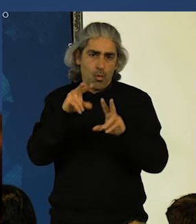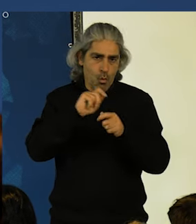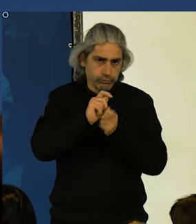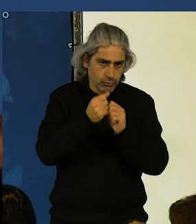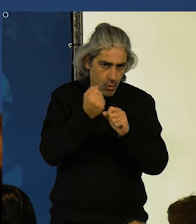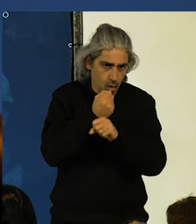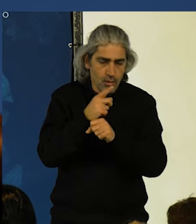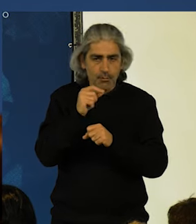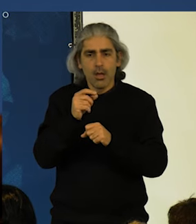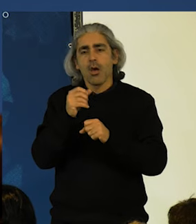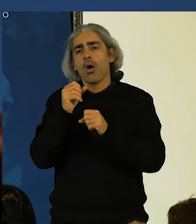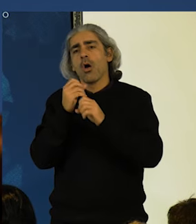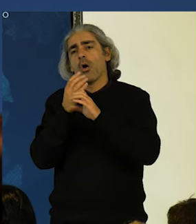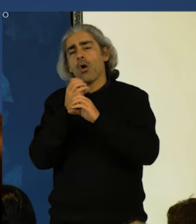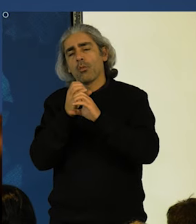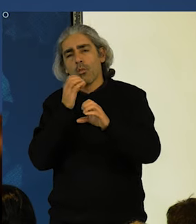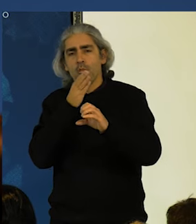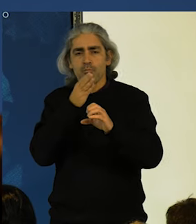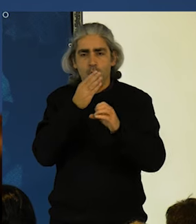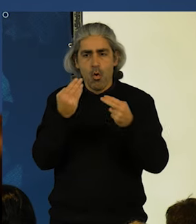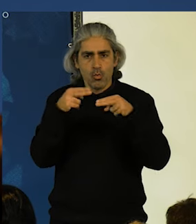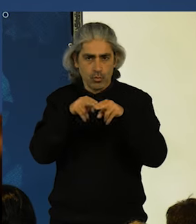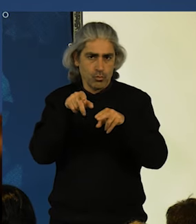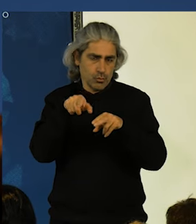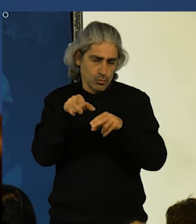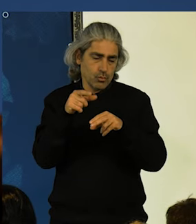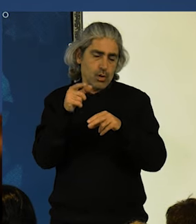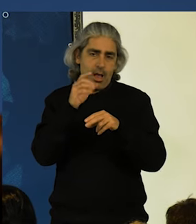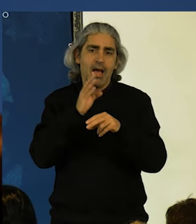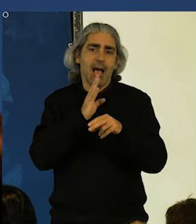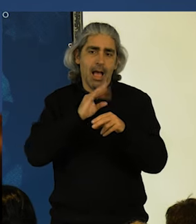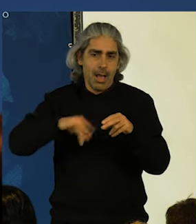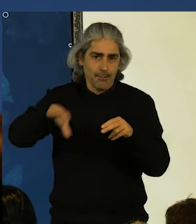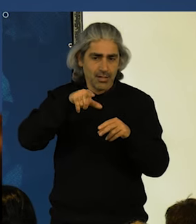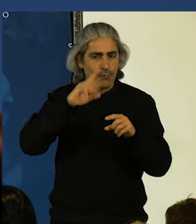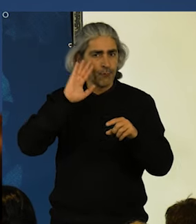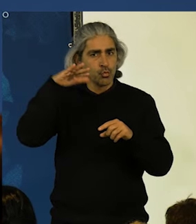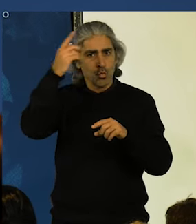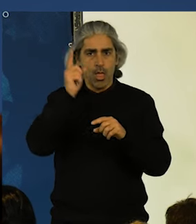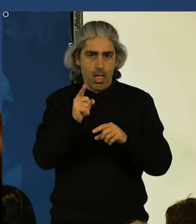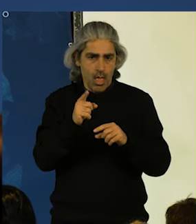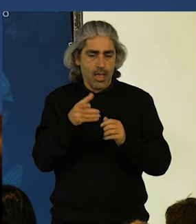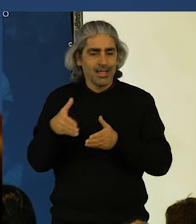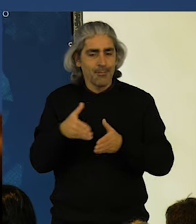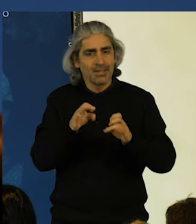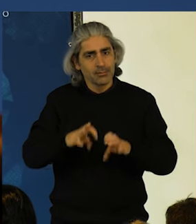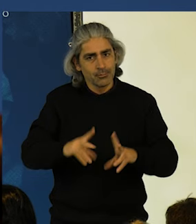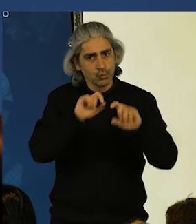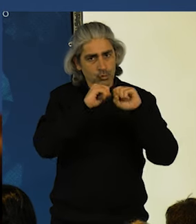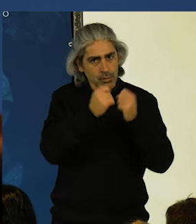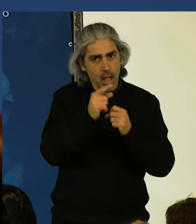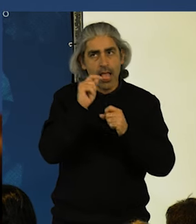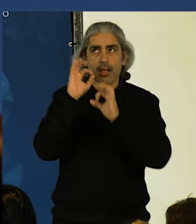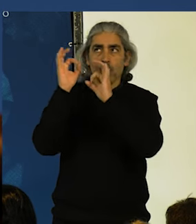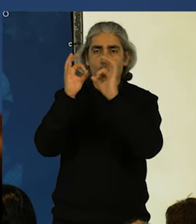roda o ferroviário em Abrantes. A expansão da ferrovia é o nosso futuro. Este caminho para o desenvolvimento social e ecológico passa também